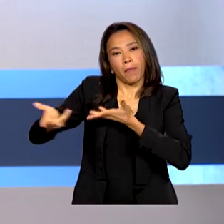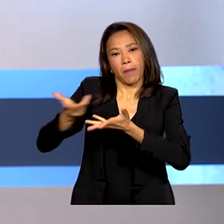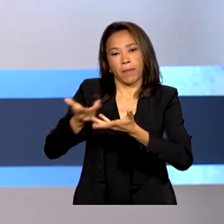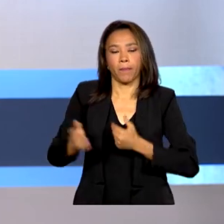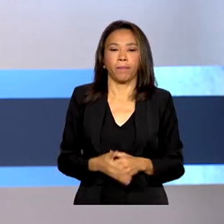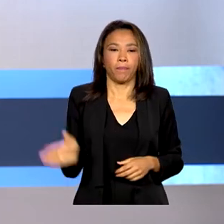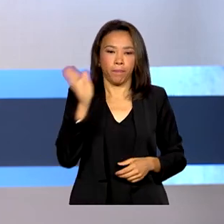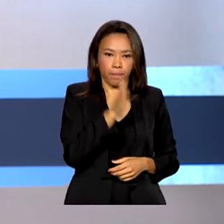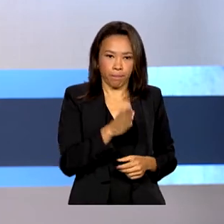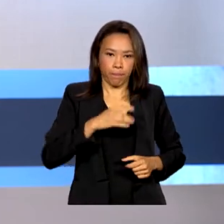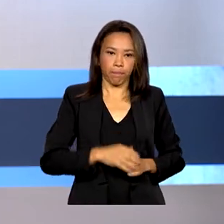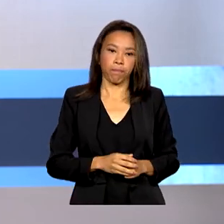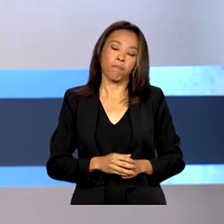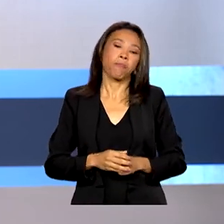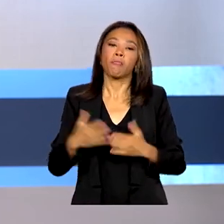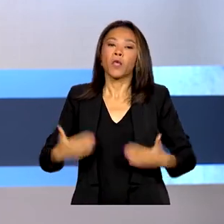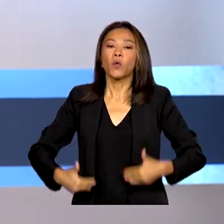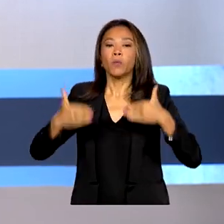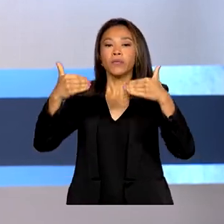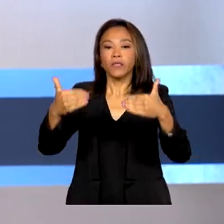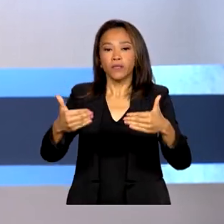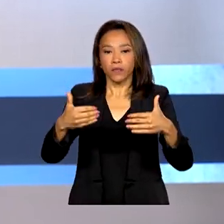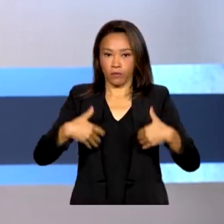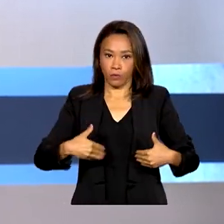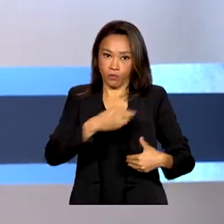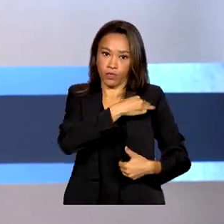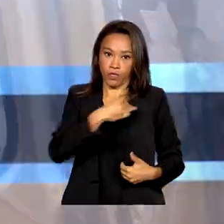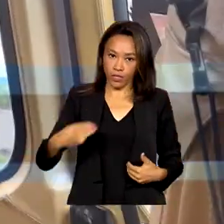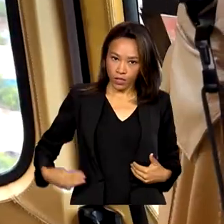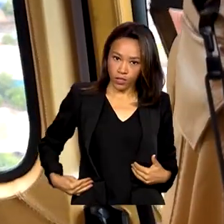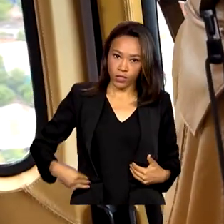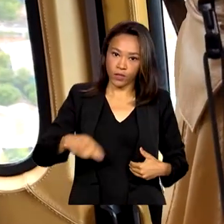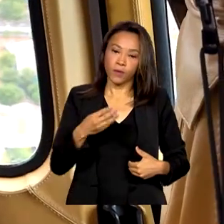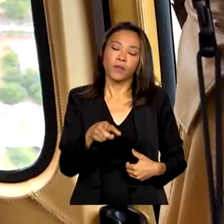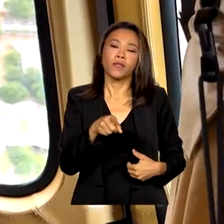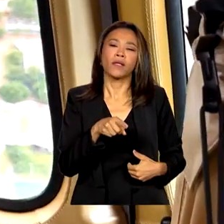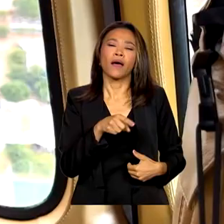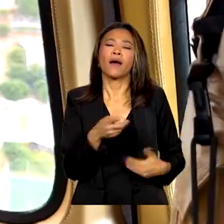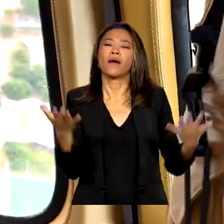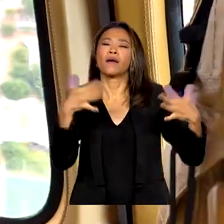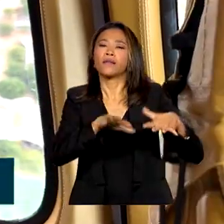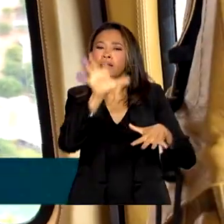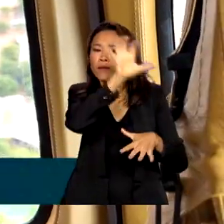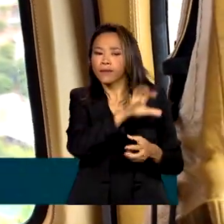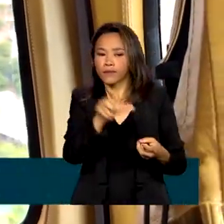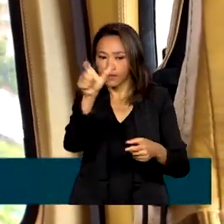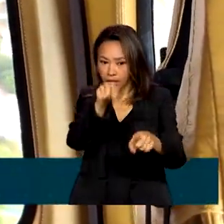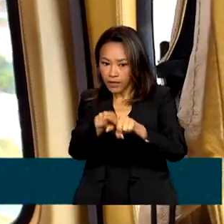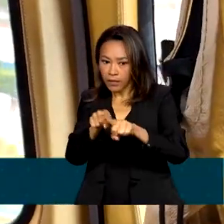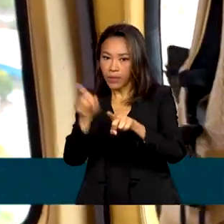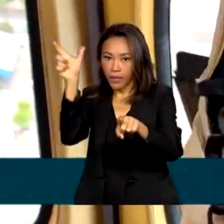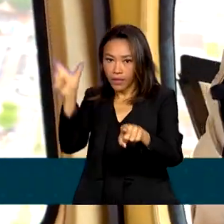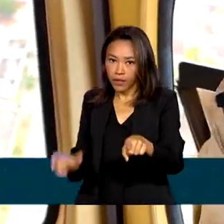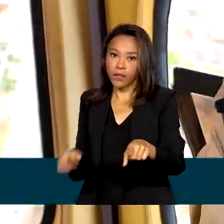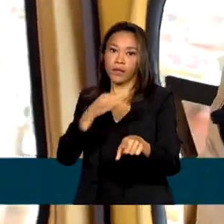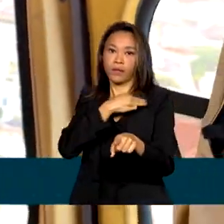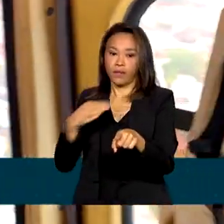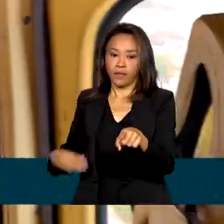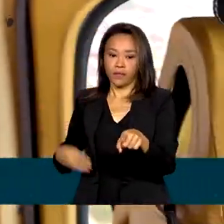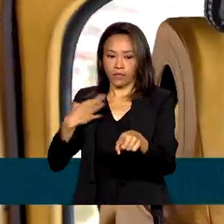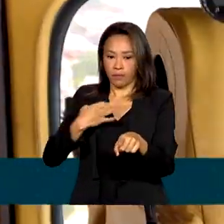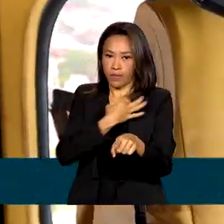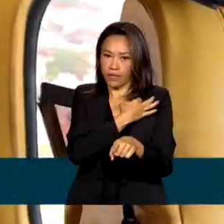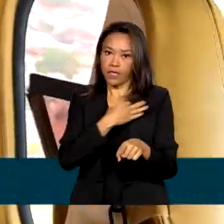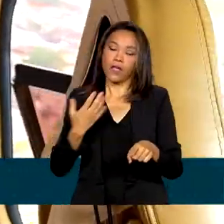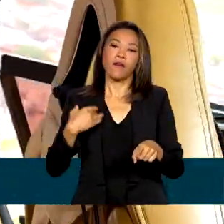O ministro da Integração Nacional, Valdez Góes, e a ministra do Meio Ambiente, Marina Silva, sobrevoaram o Rio Branco, no Acre,